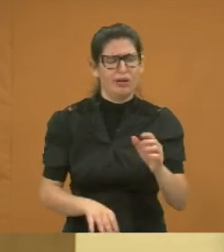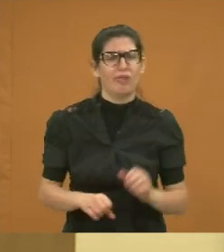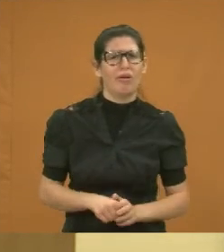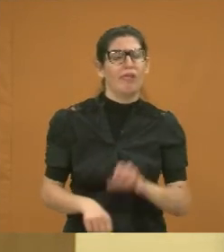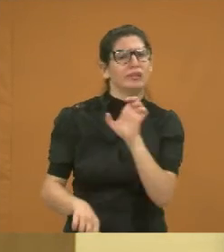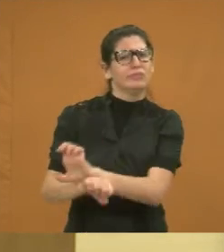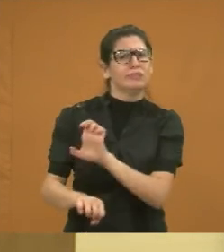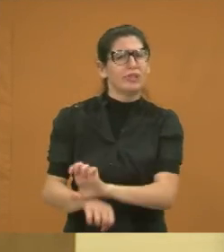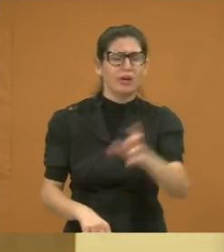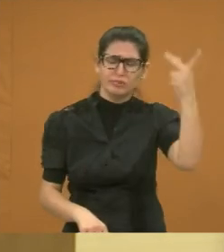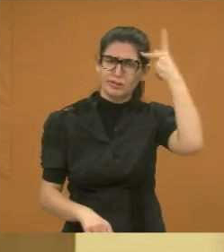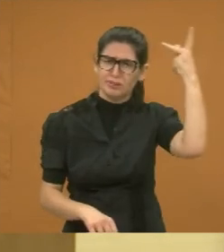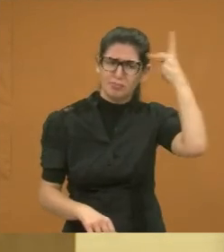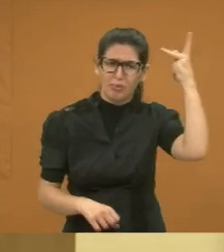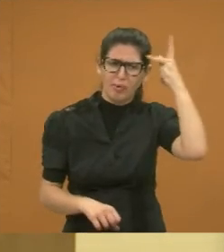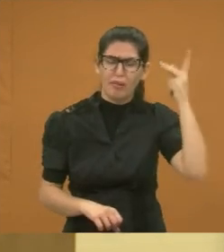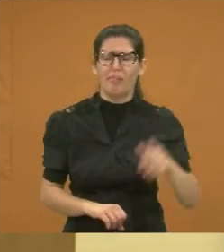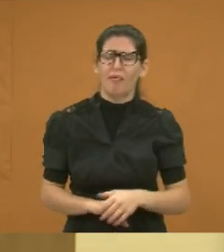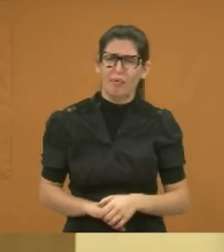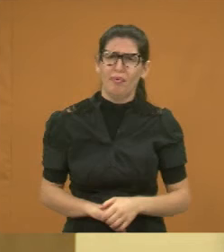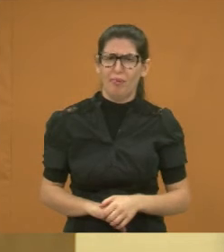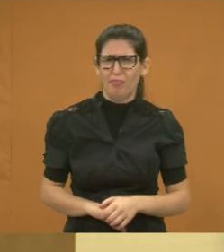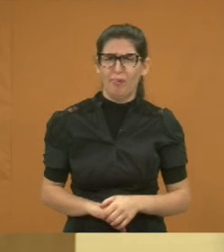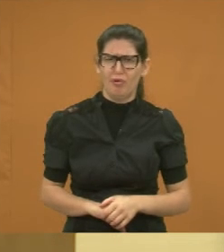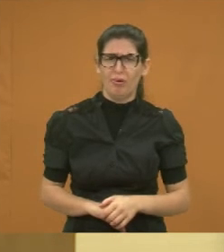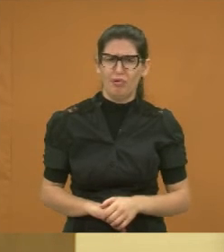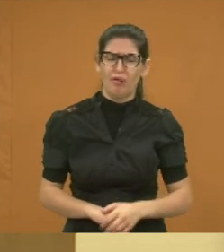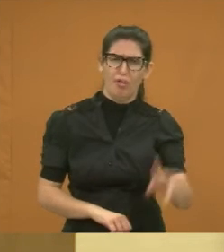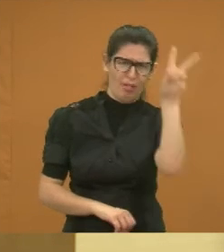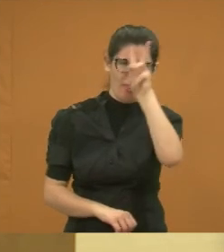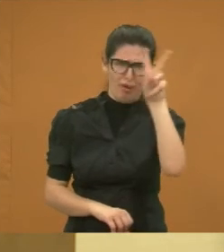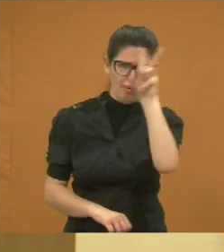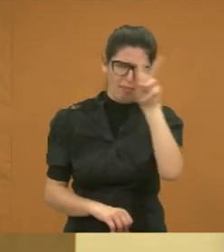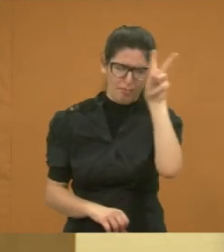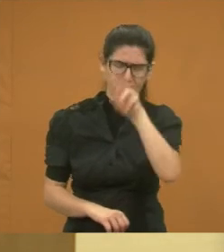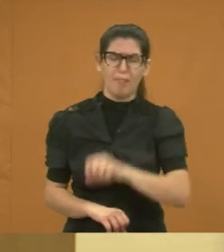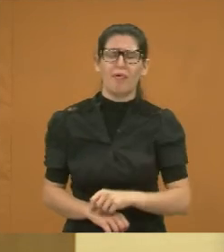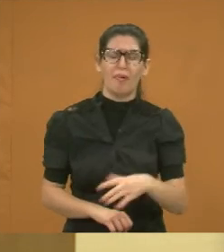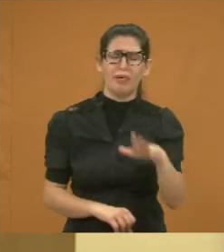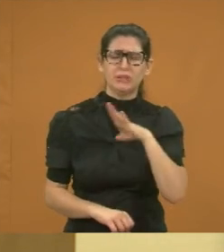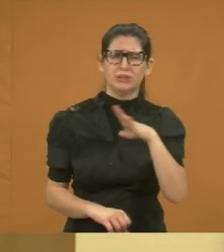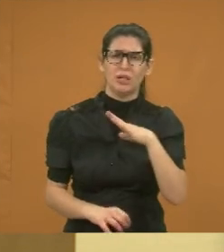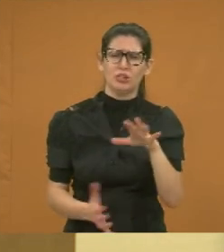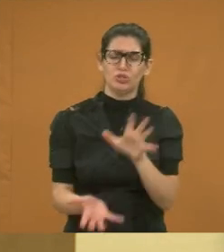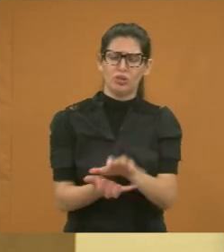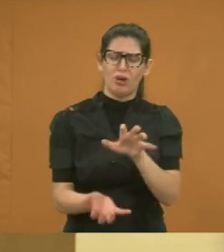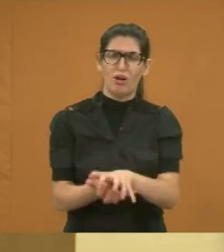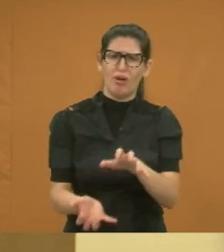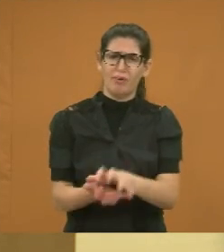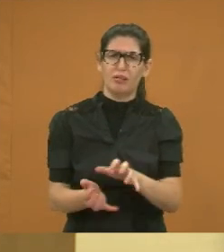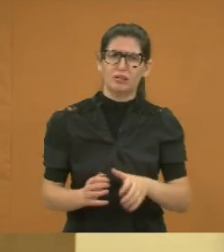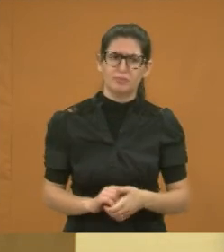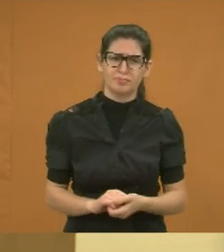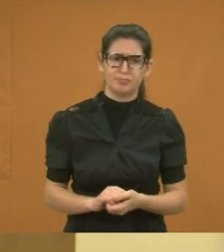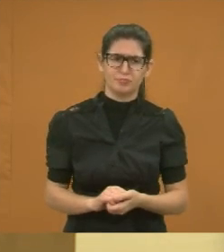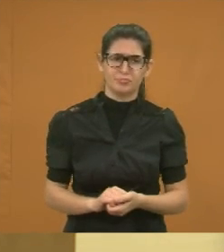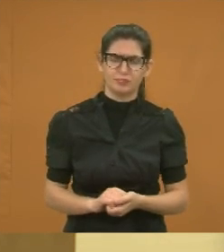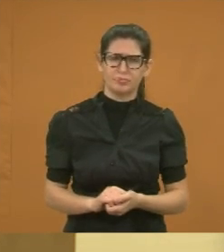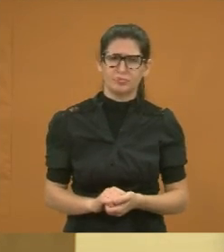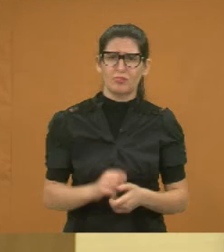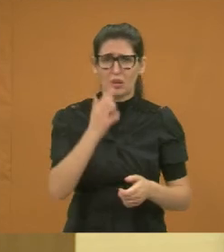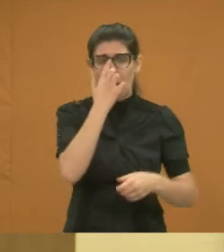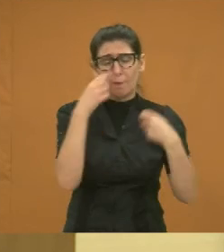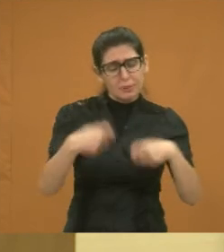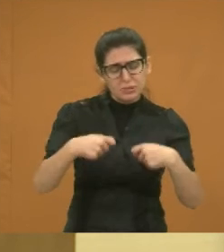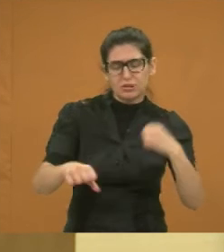o Estado de São Paulo, não vou dizer agora aqui, o Estado de São Paulo, lembra, pelo menos, na nossa cidade de Jacarei, pelo menos para essa tarde de moradia,